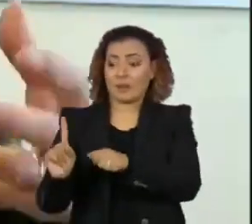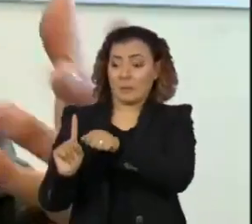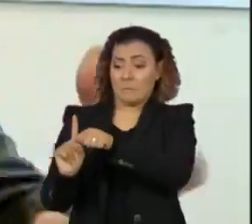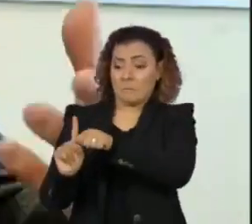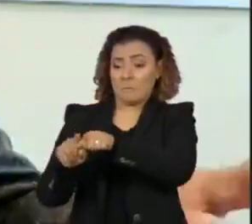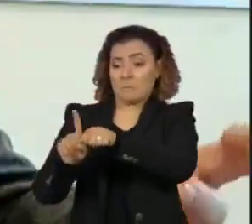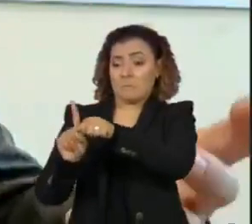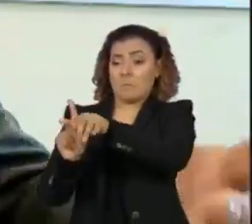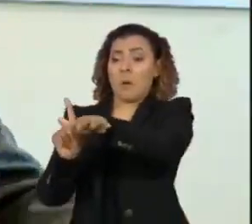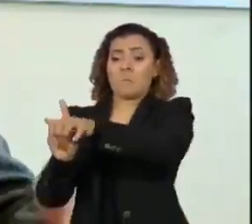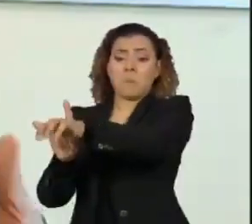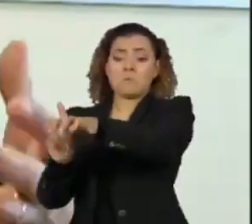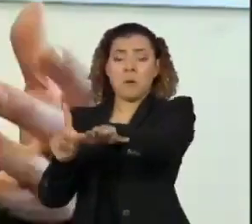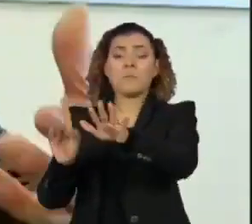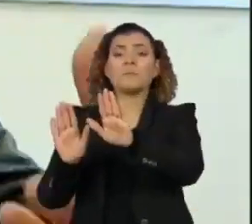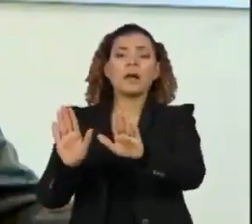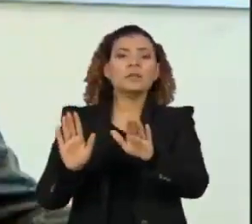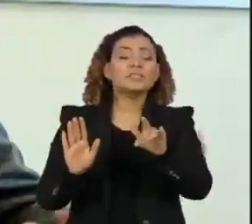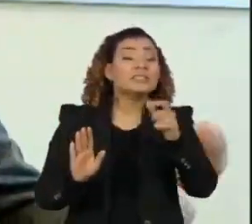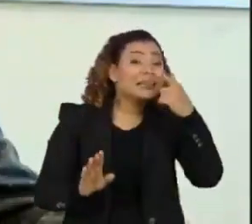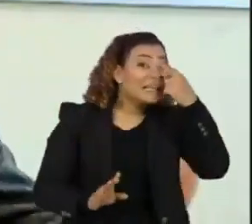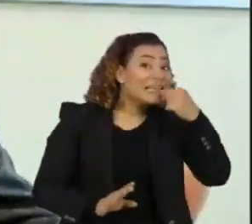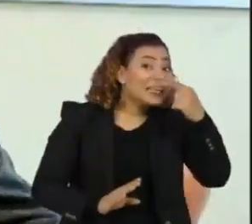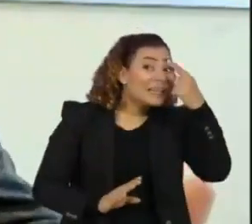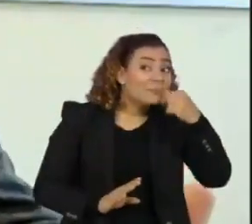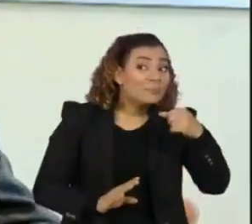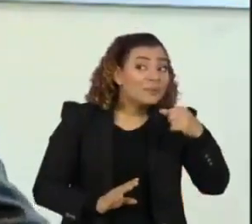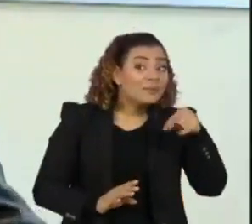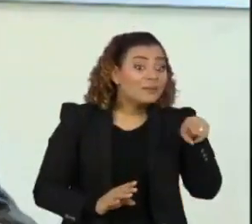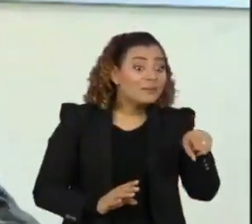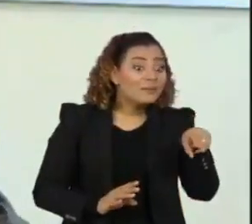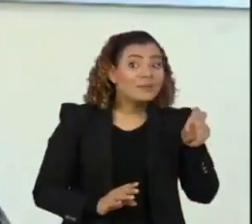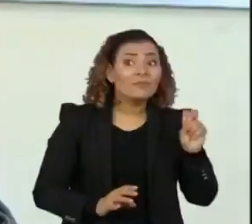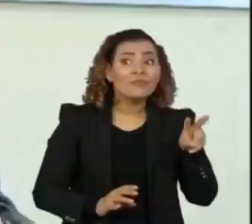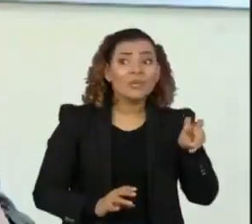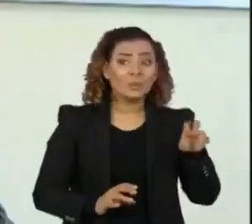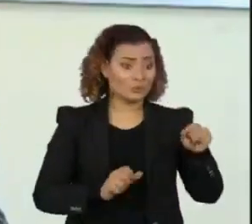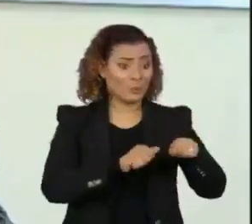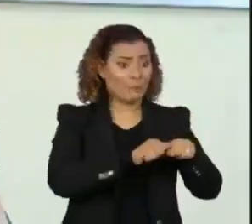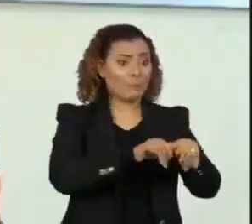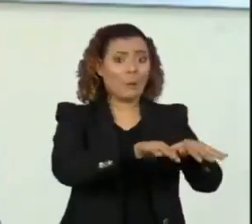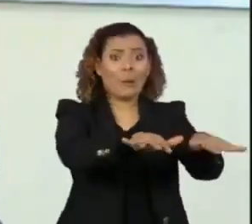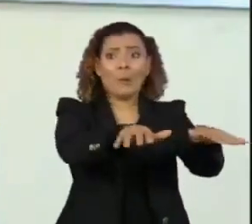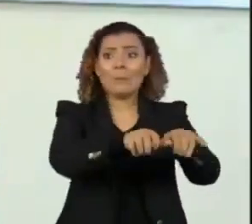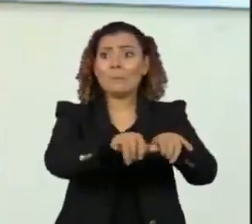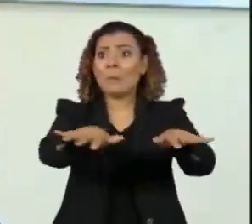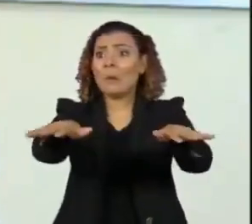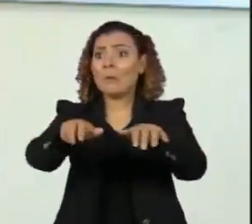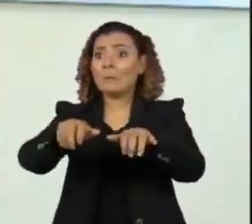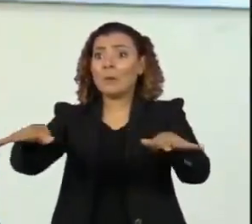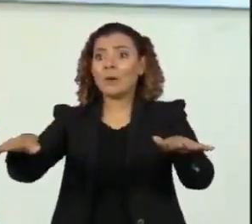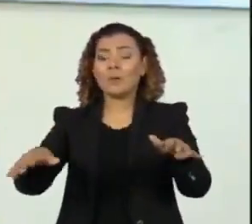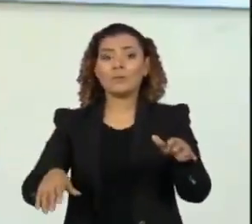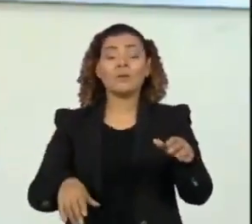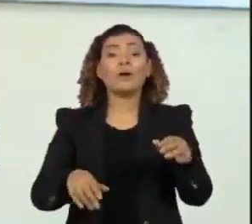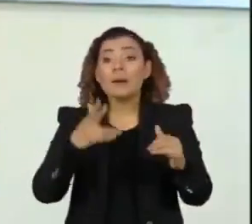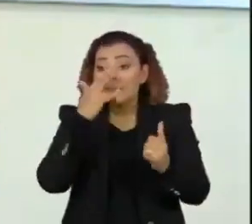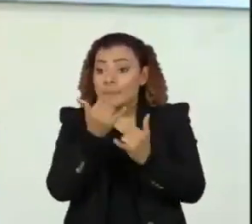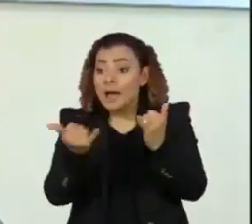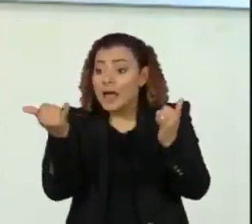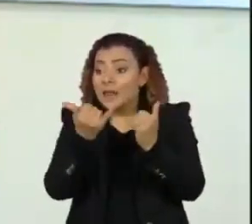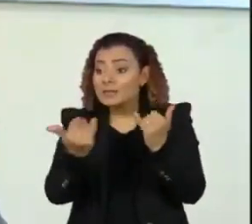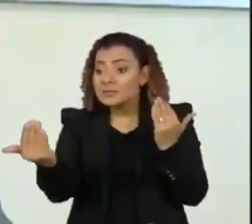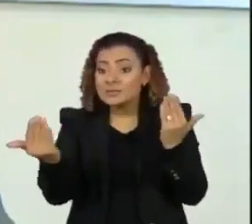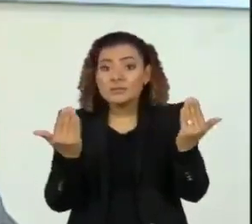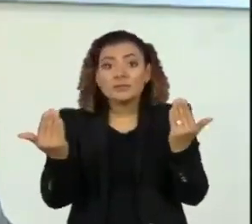e se por alguma razão o vírus influenza chega de uma forma importante, gerando quadros de doença muito parecidos,